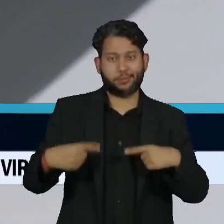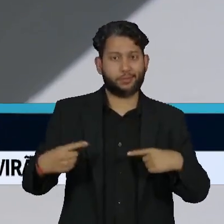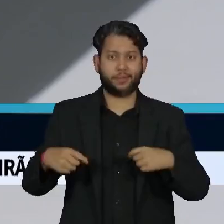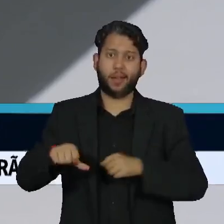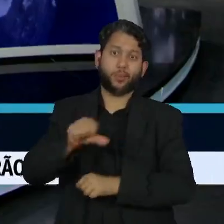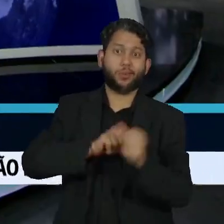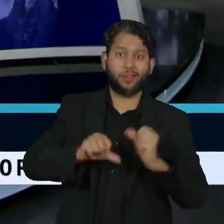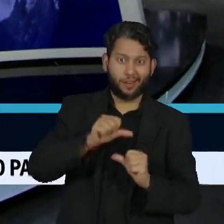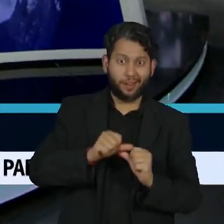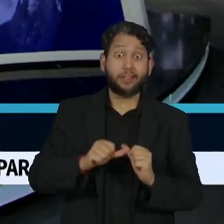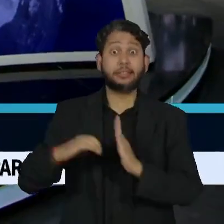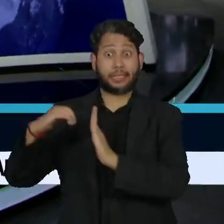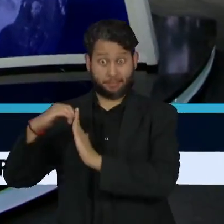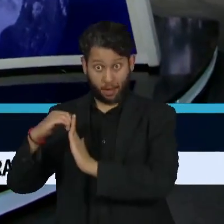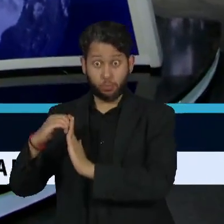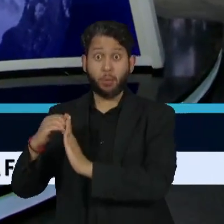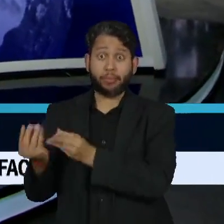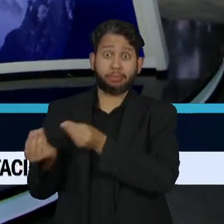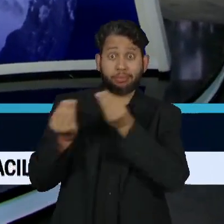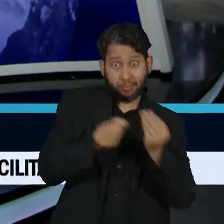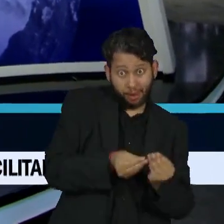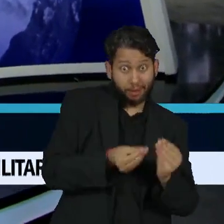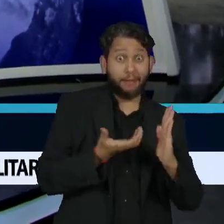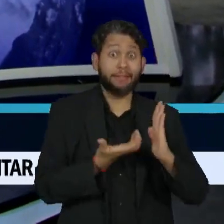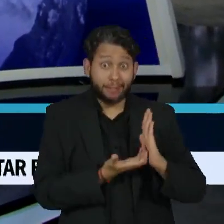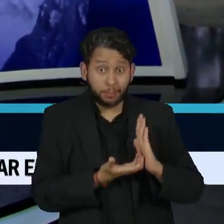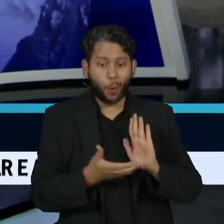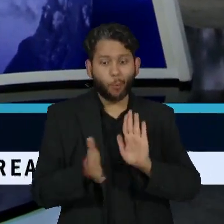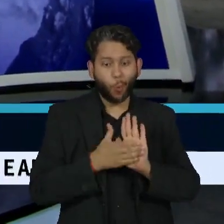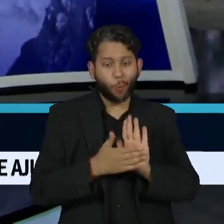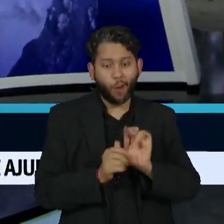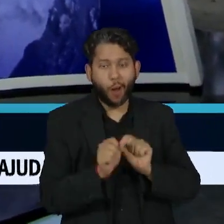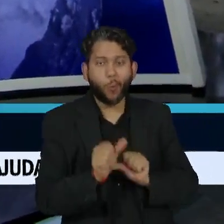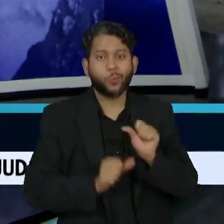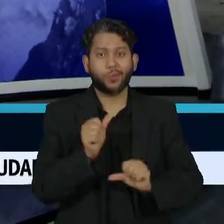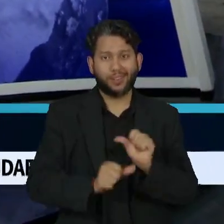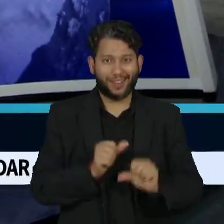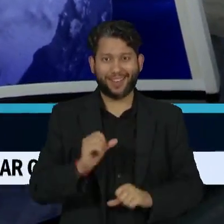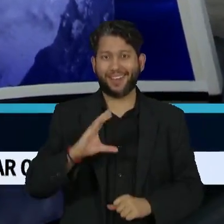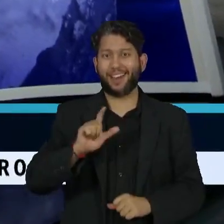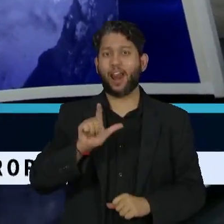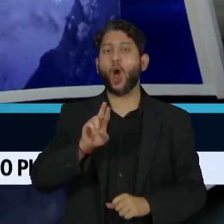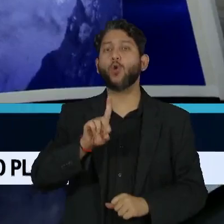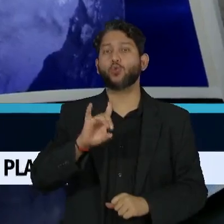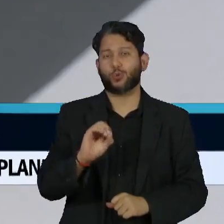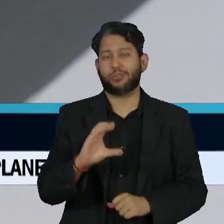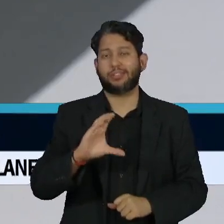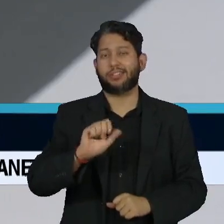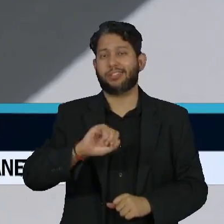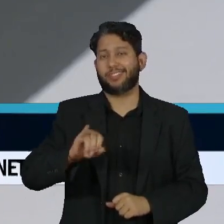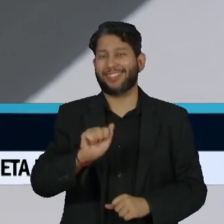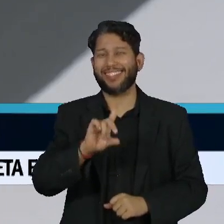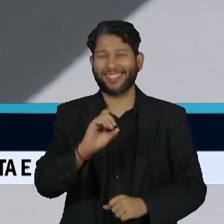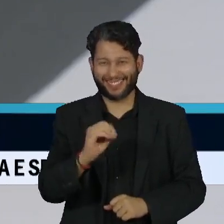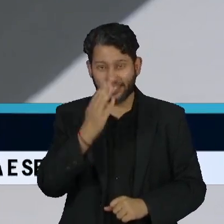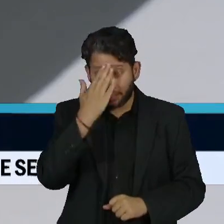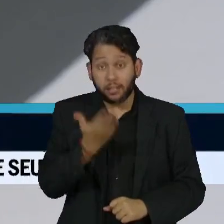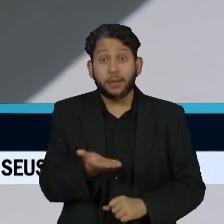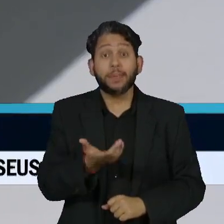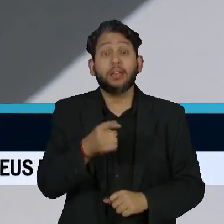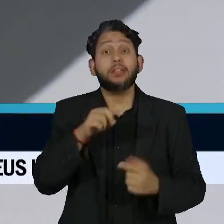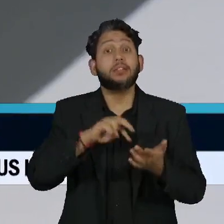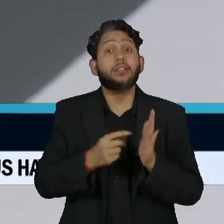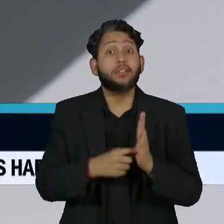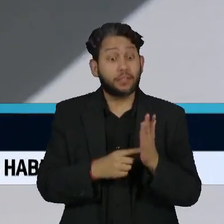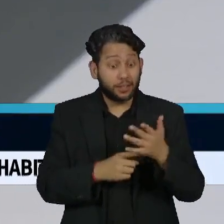Câmara vai voltar à proposta que tinha sido feita pelo deputado Cláudio Cajado. Então, isso altera algumas